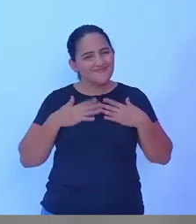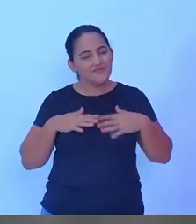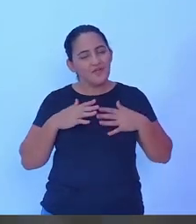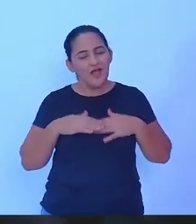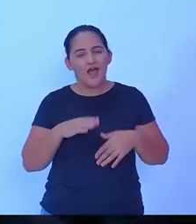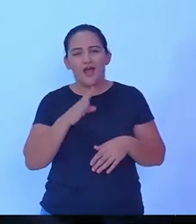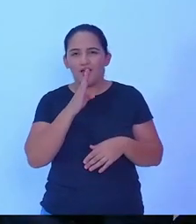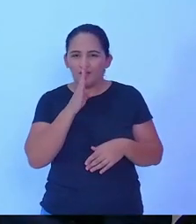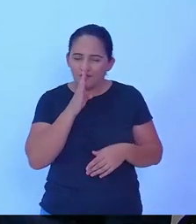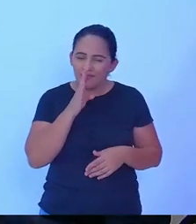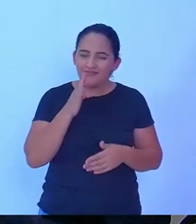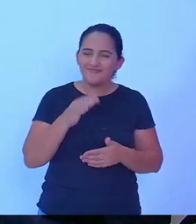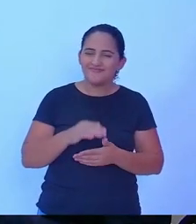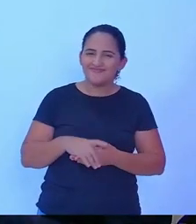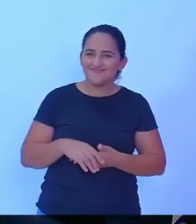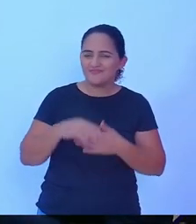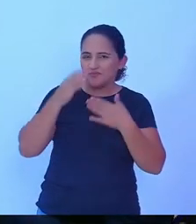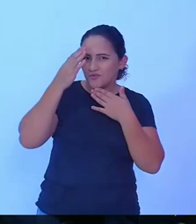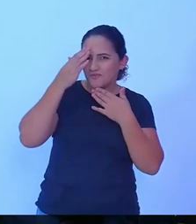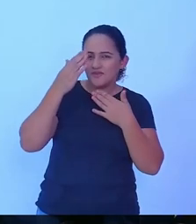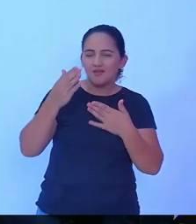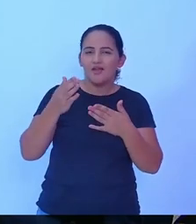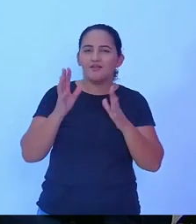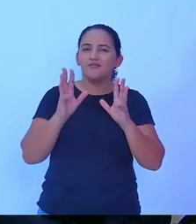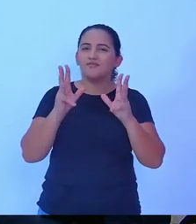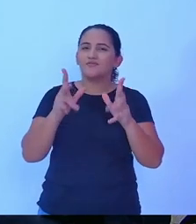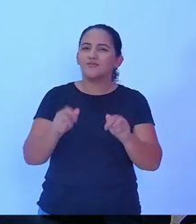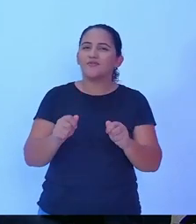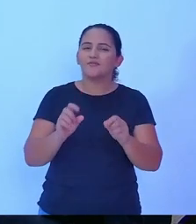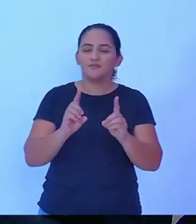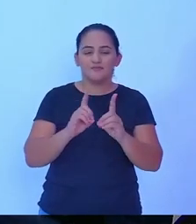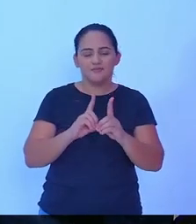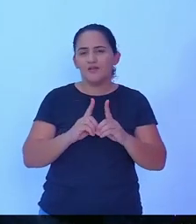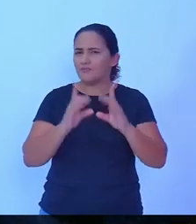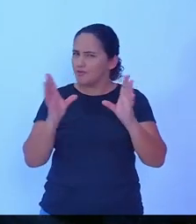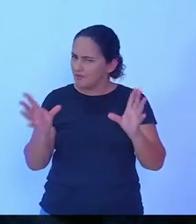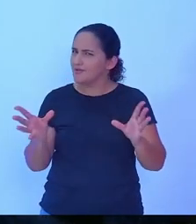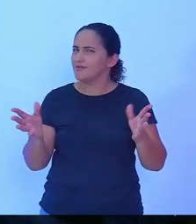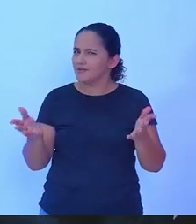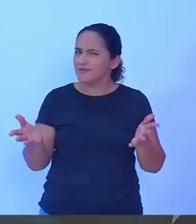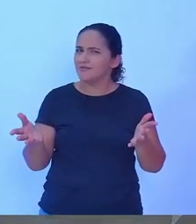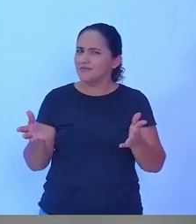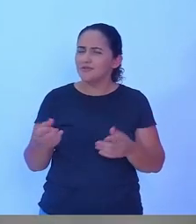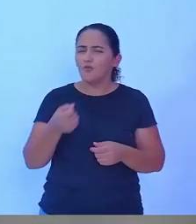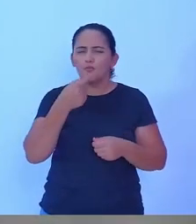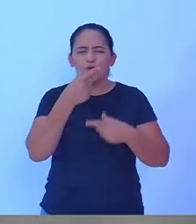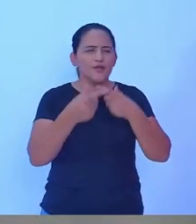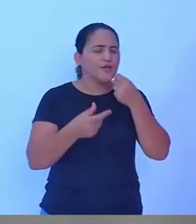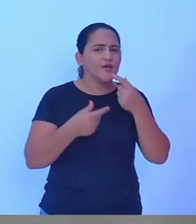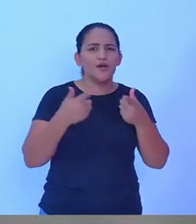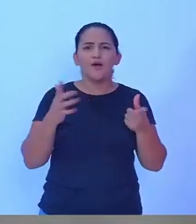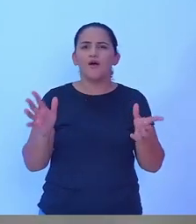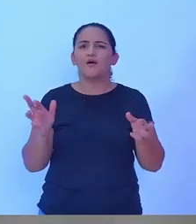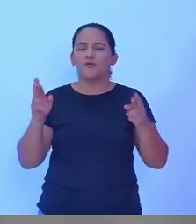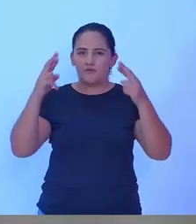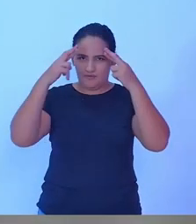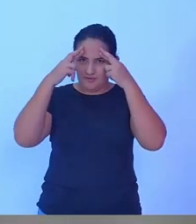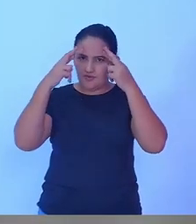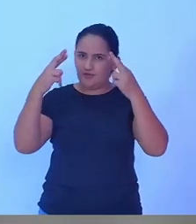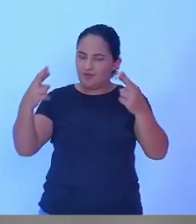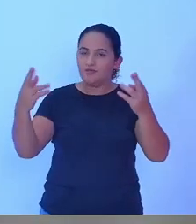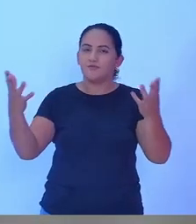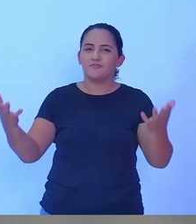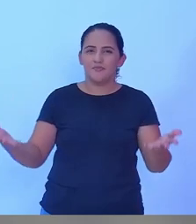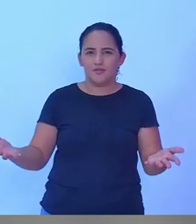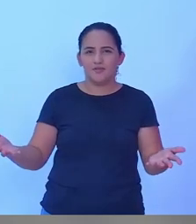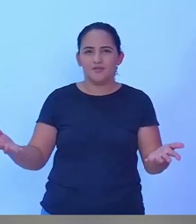trabalharam junto acho que é isso que se chama democracia cada um dando sua opinião e você eleitor